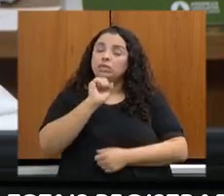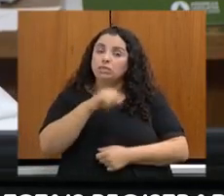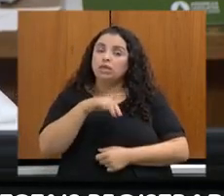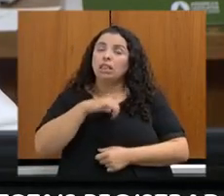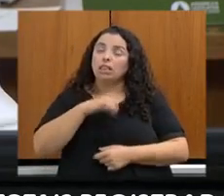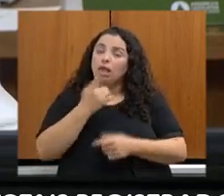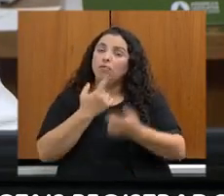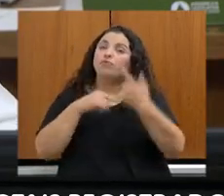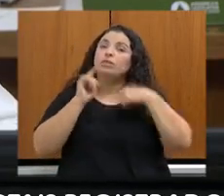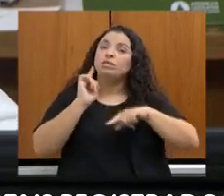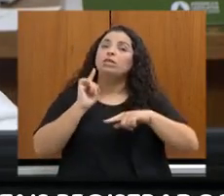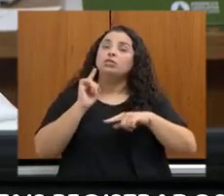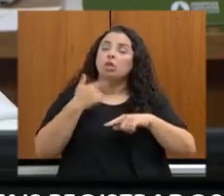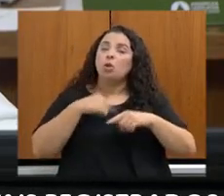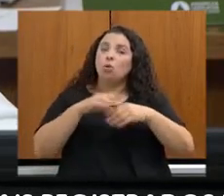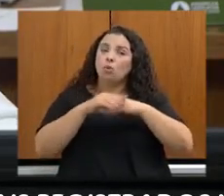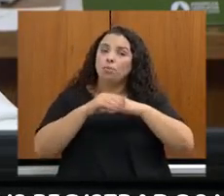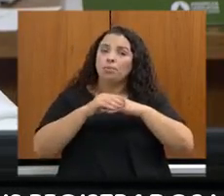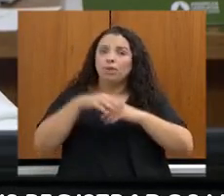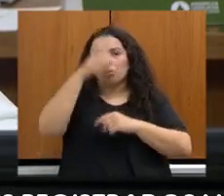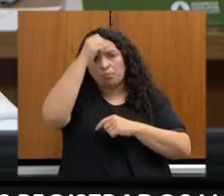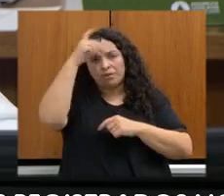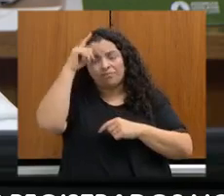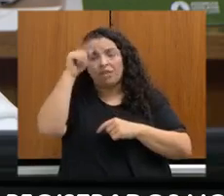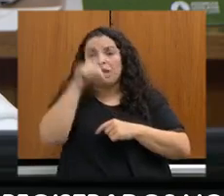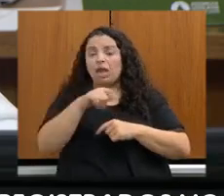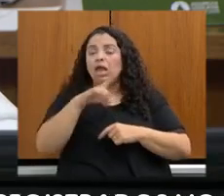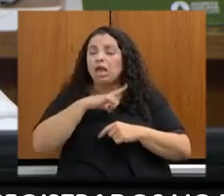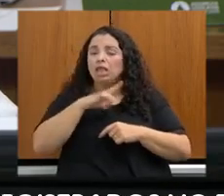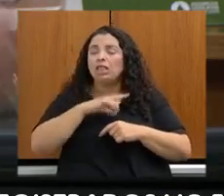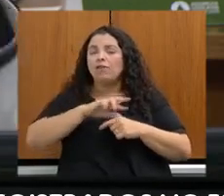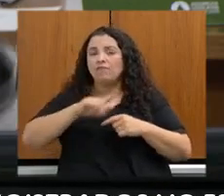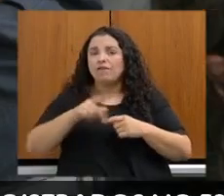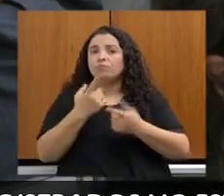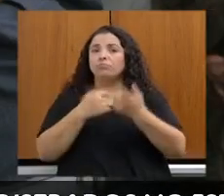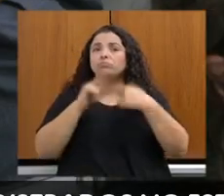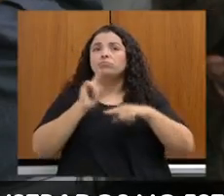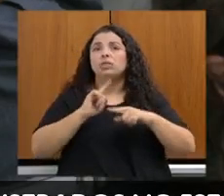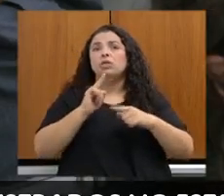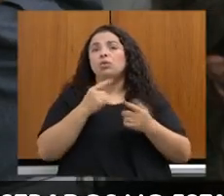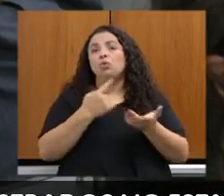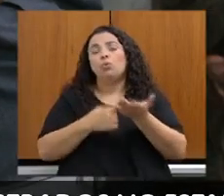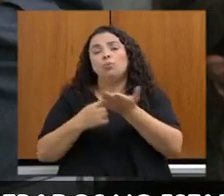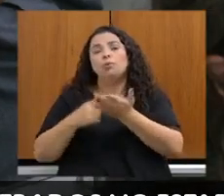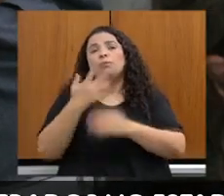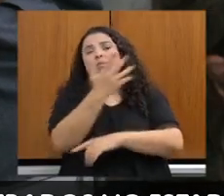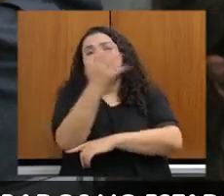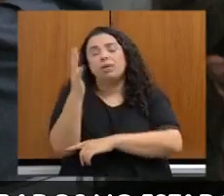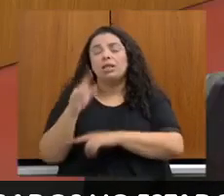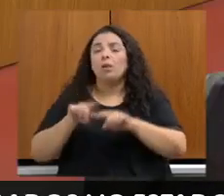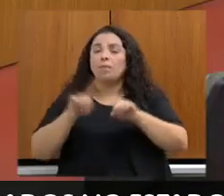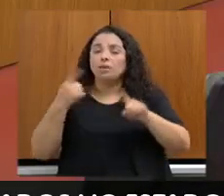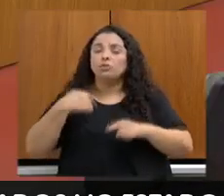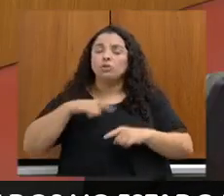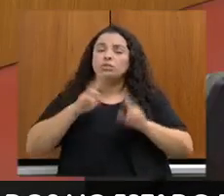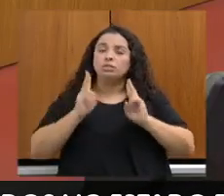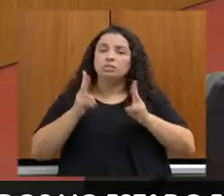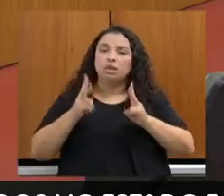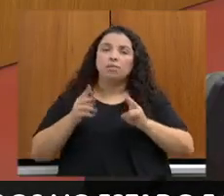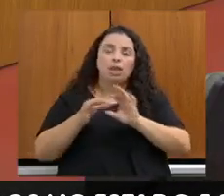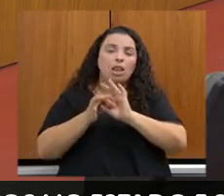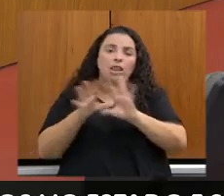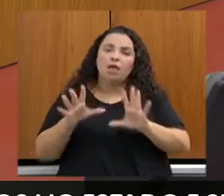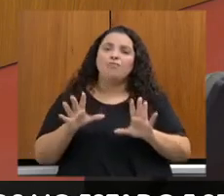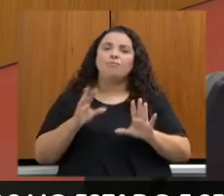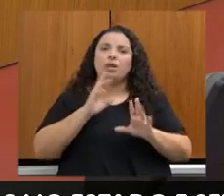Duarte, um grande amigo, que avançou muito na agenda ambiental e tem avançado. Permanecemos à disposição de vocês. Muito obrigado,